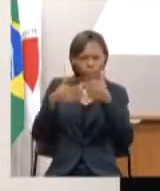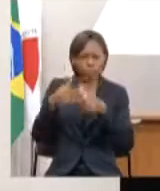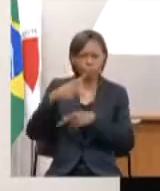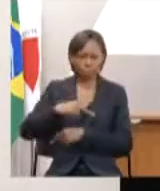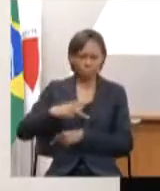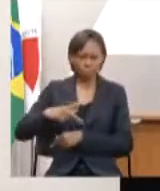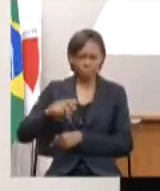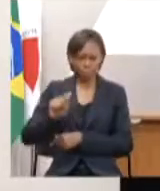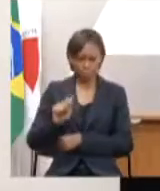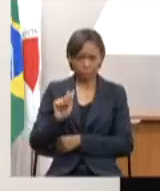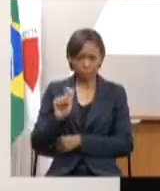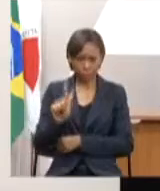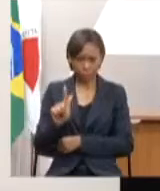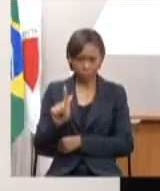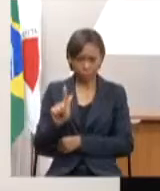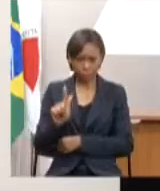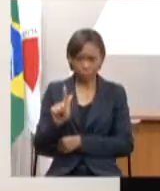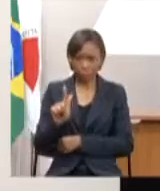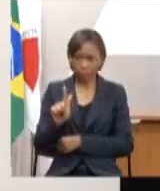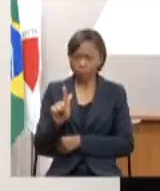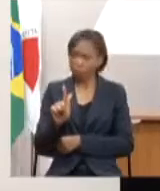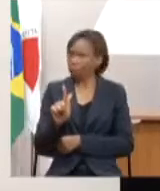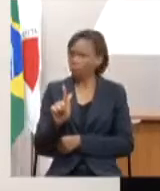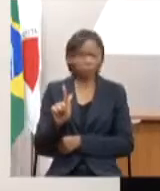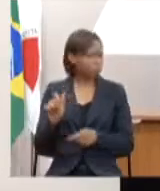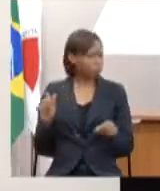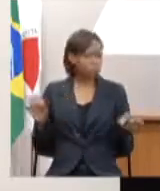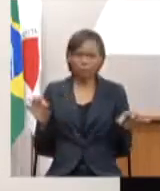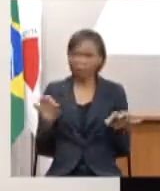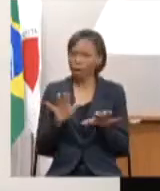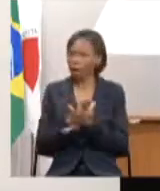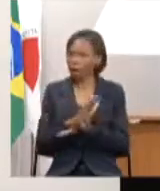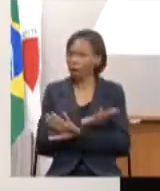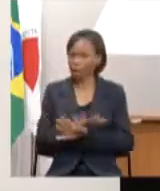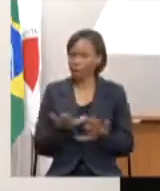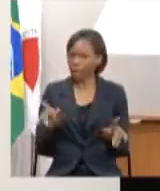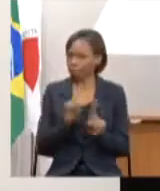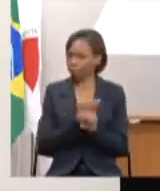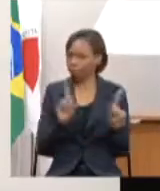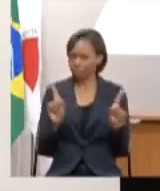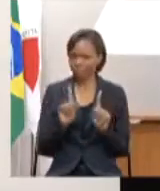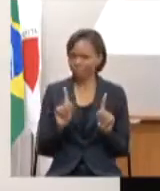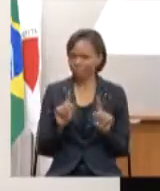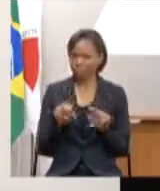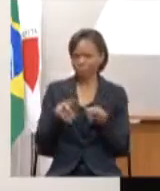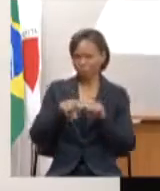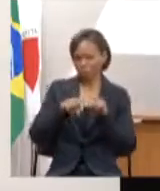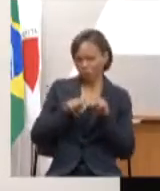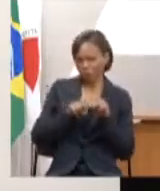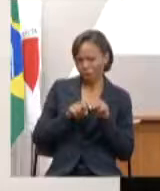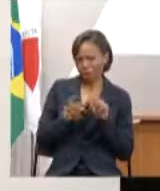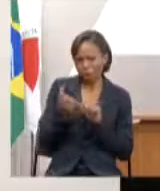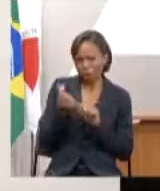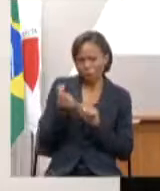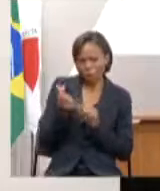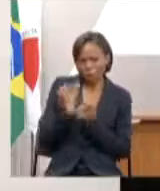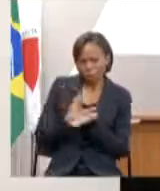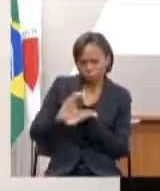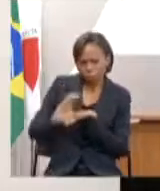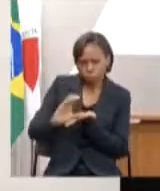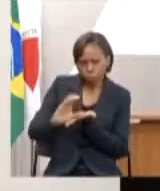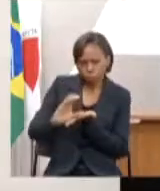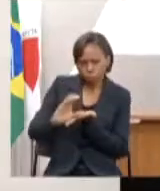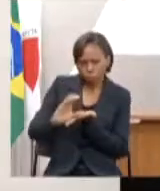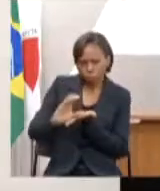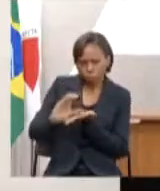esgota, o deputado Jean colocou isso, na questão de um valor específico para a emenda, até porque seria muito